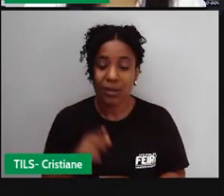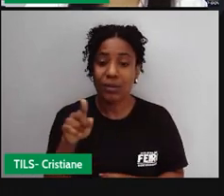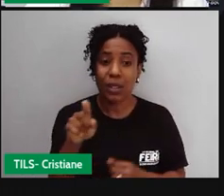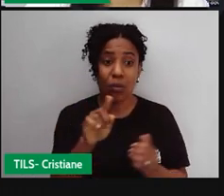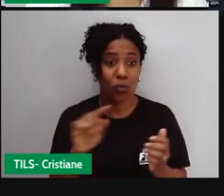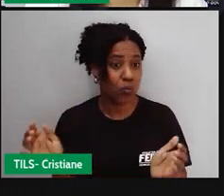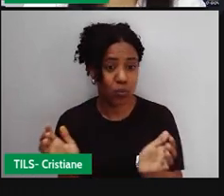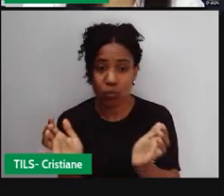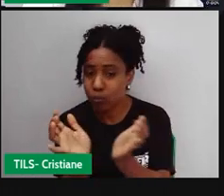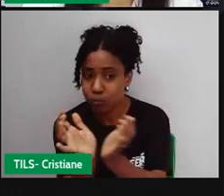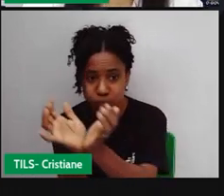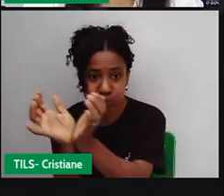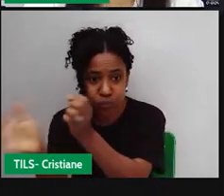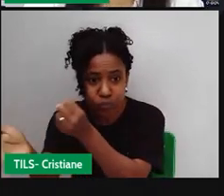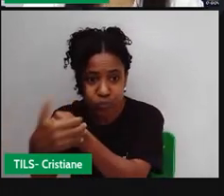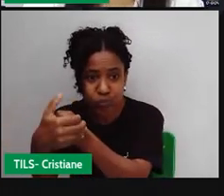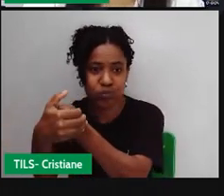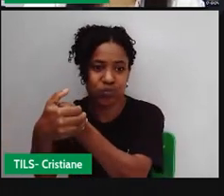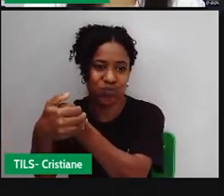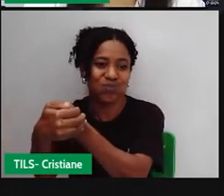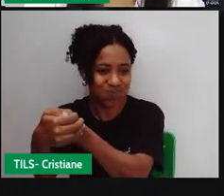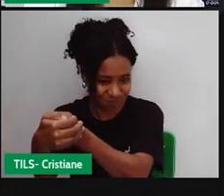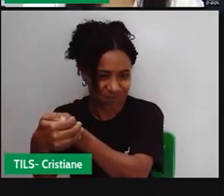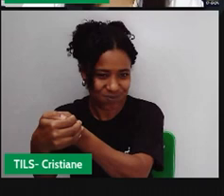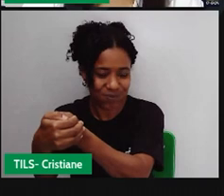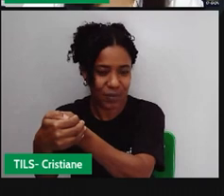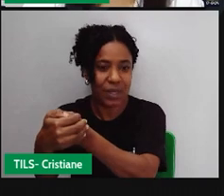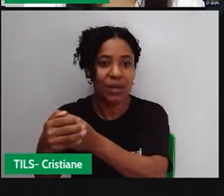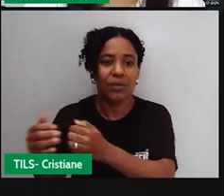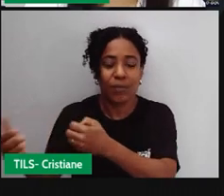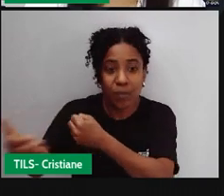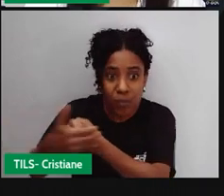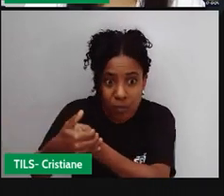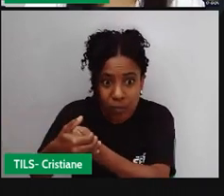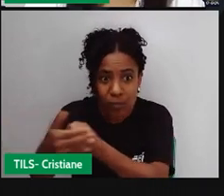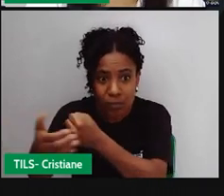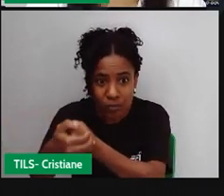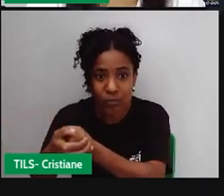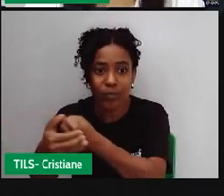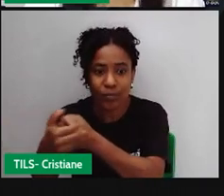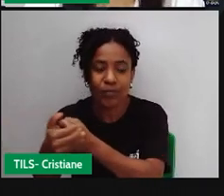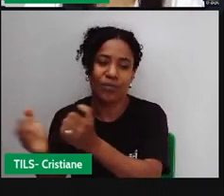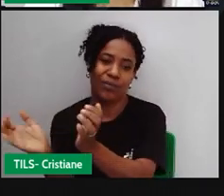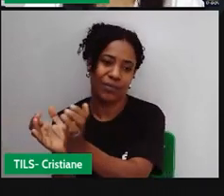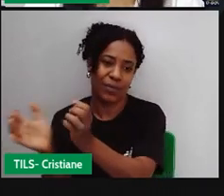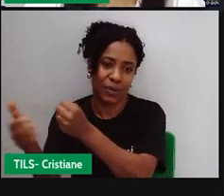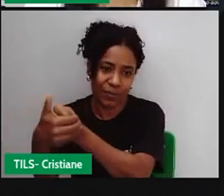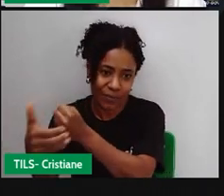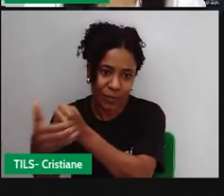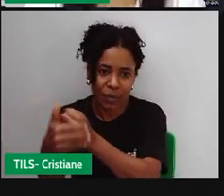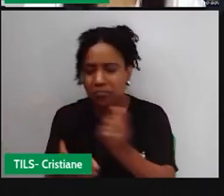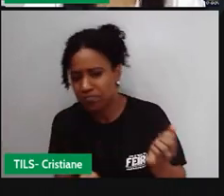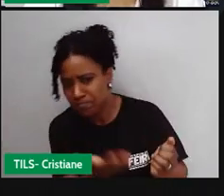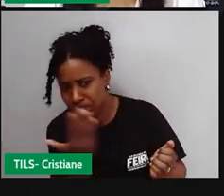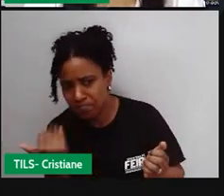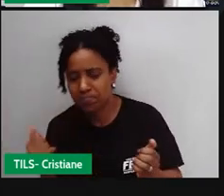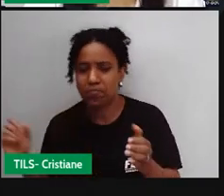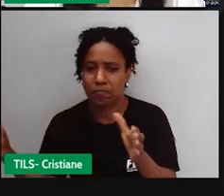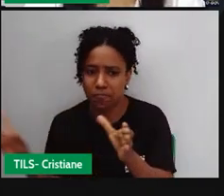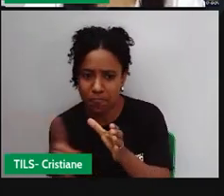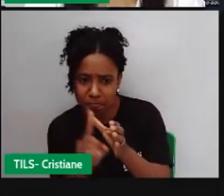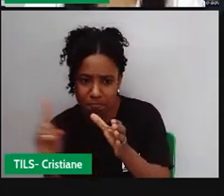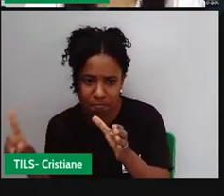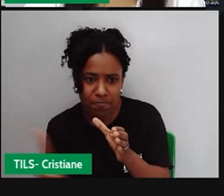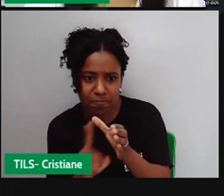comunidades, né? Para abrigar um e abrigar quem fosse chegando também, fugindo da vida ruim,